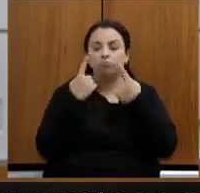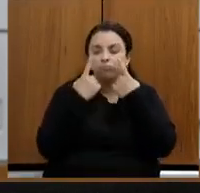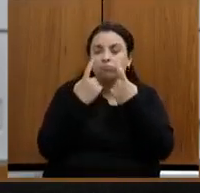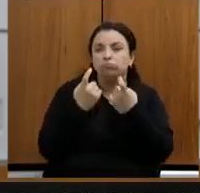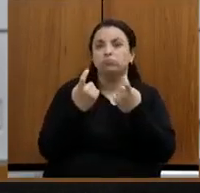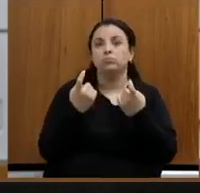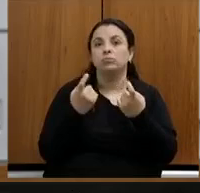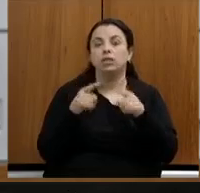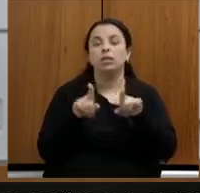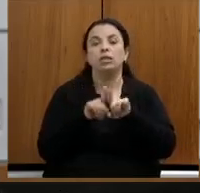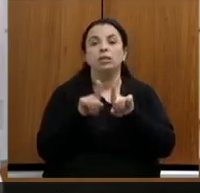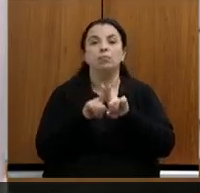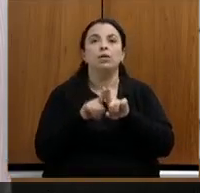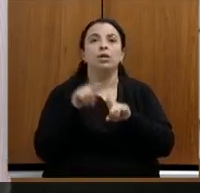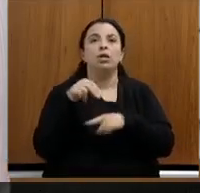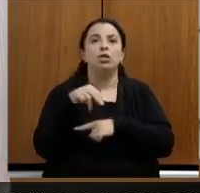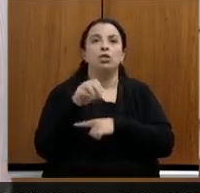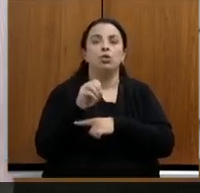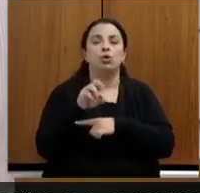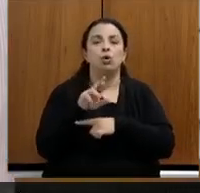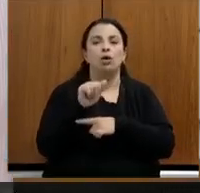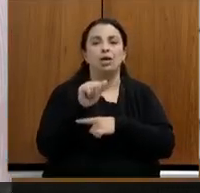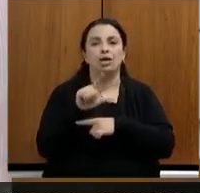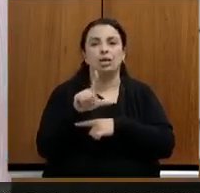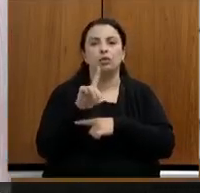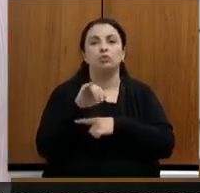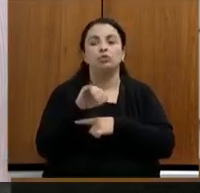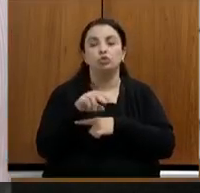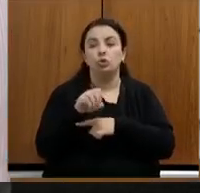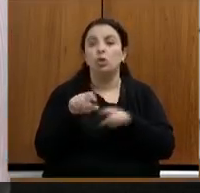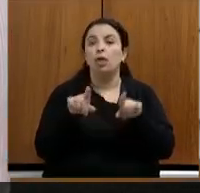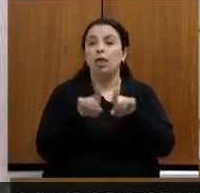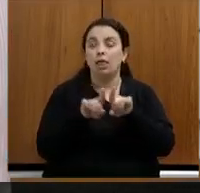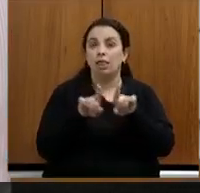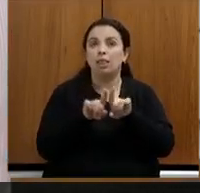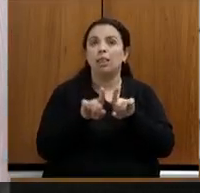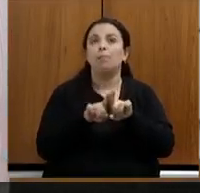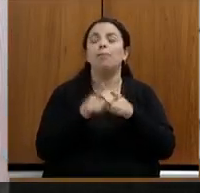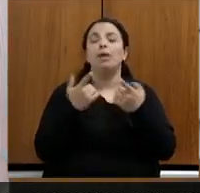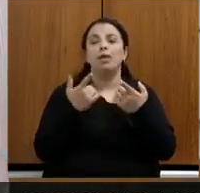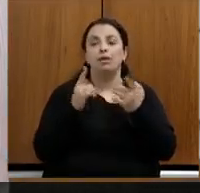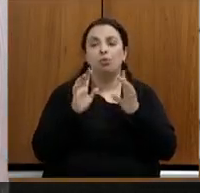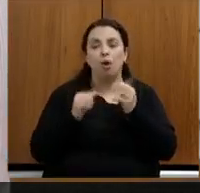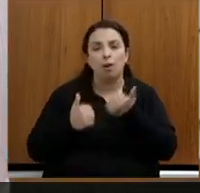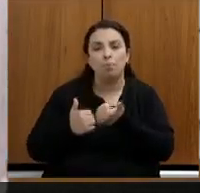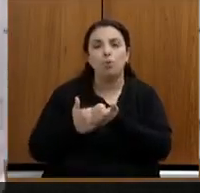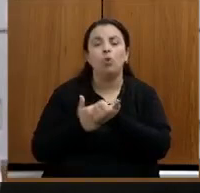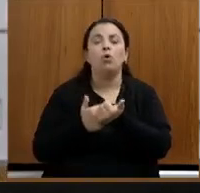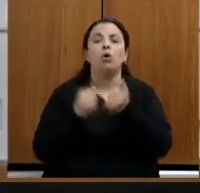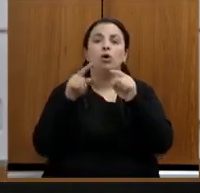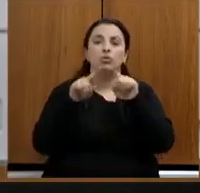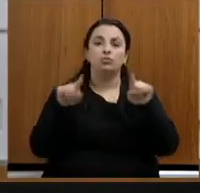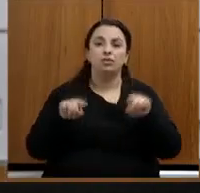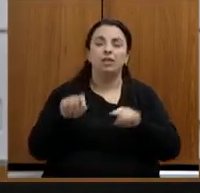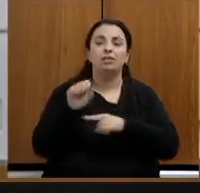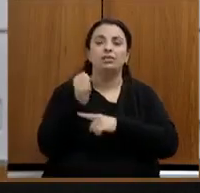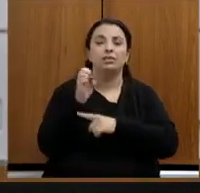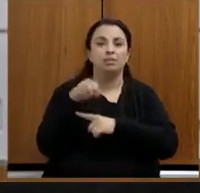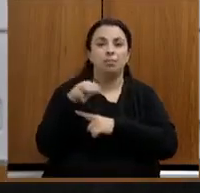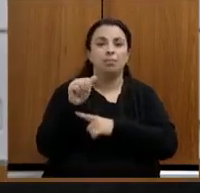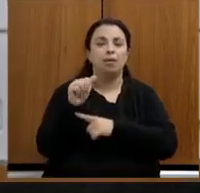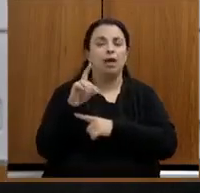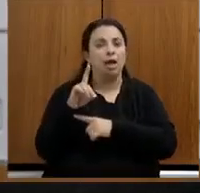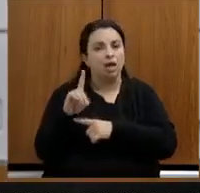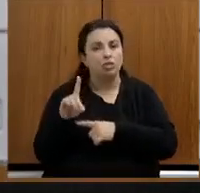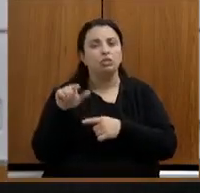também deputada Beatriz tem feito isso com relação aos servidores da SEMAD de uma forma muito insistente